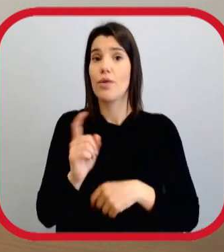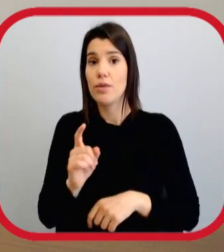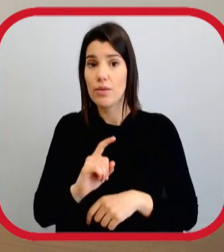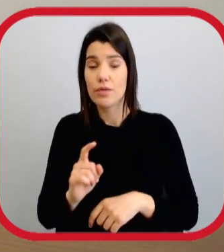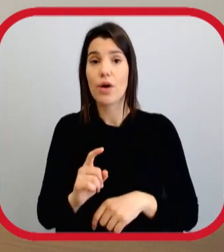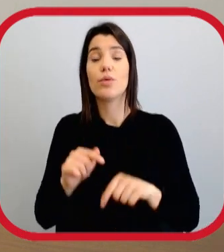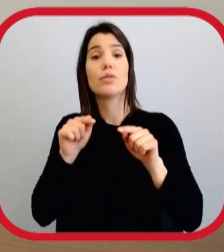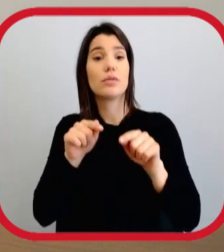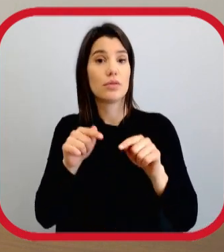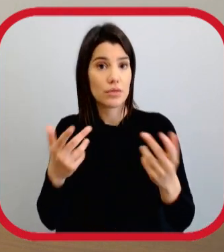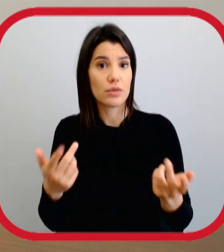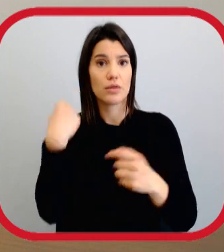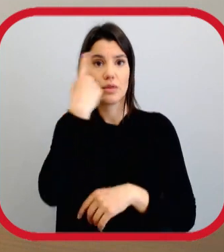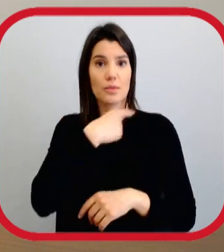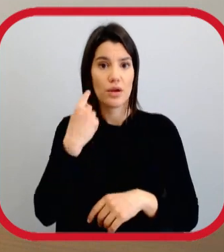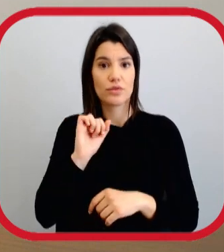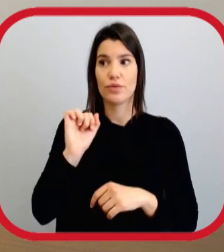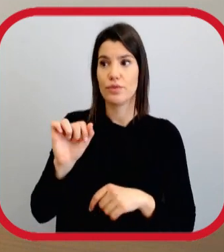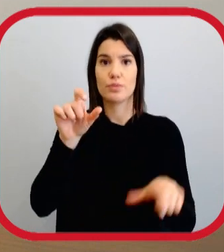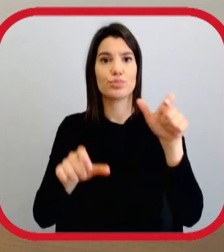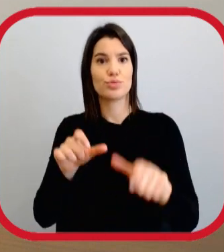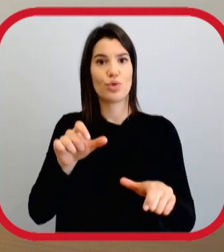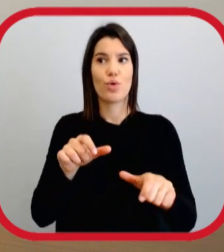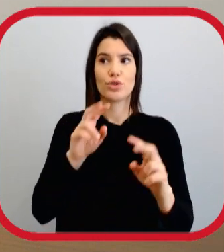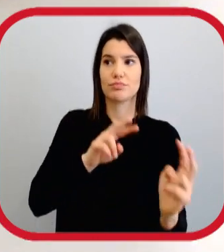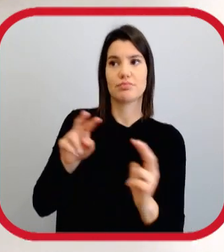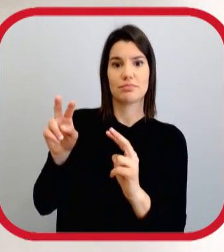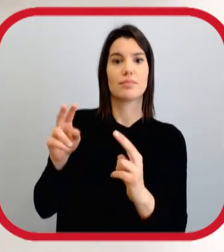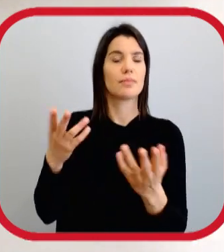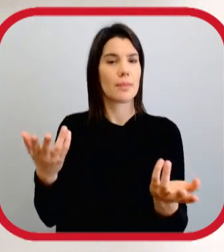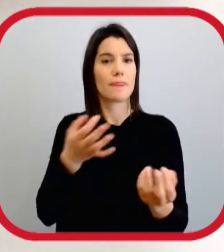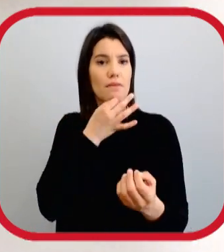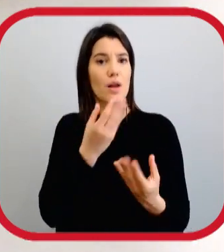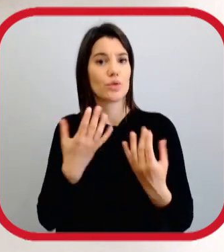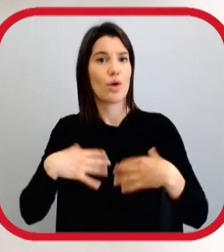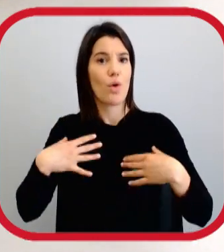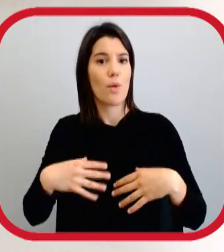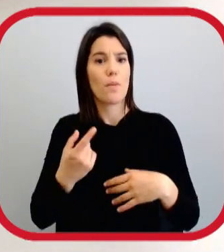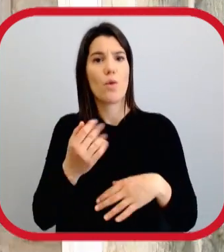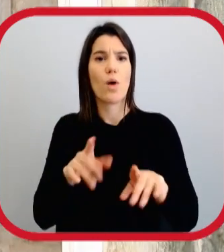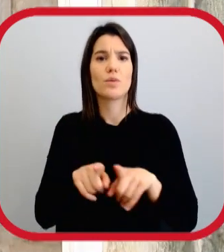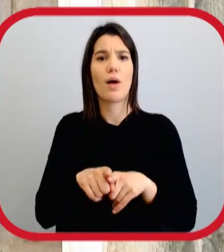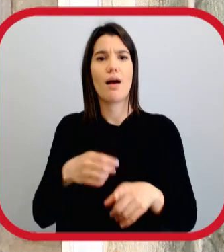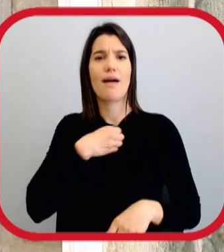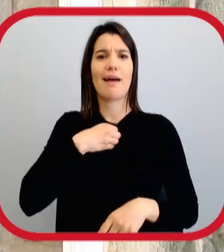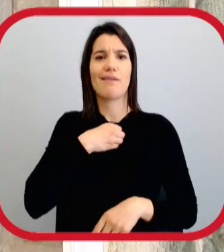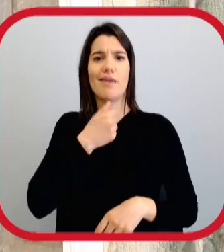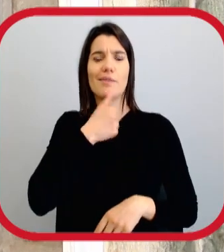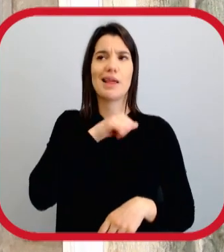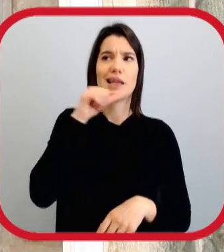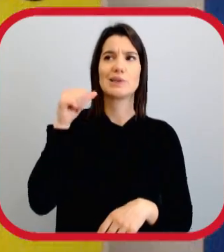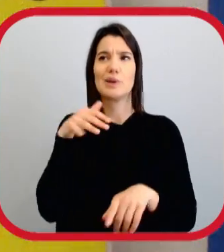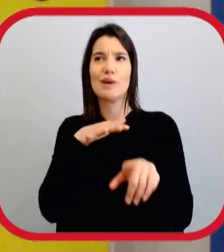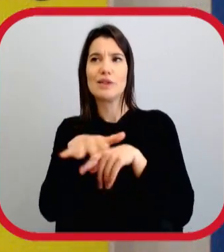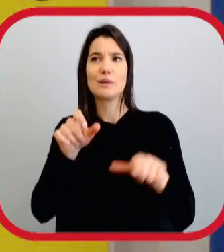debate está ou não de acordo com aquilo que é a imagem que o público eleitorado tem dele, fala-se muito da roupa quase como uma coisa, da